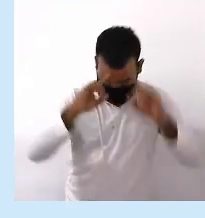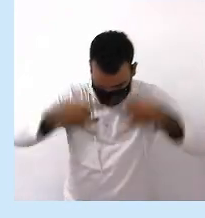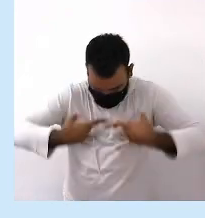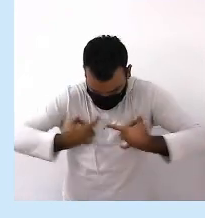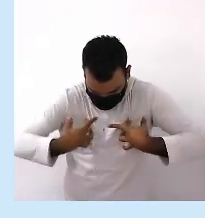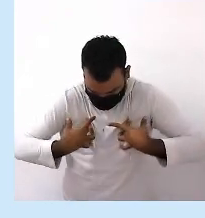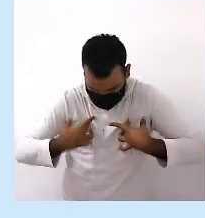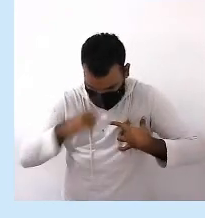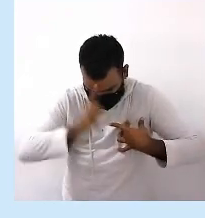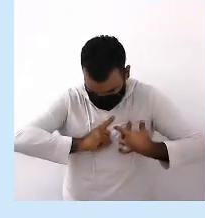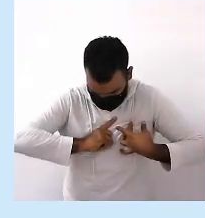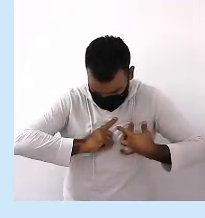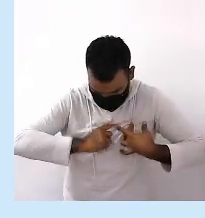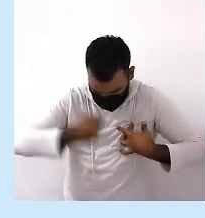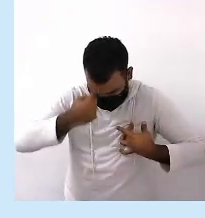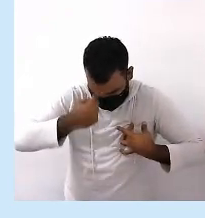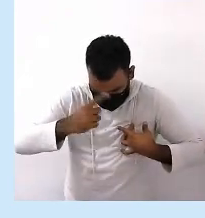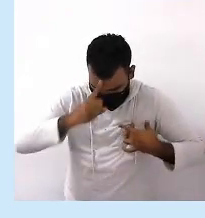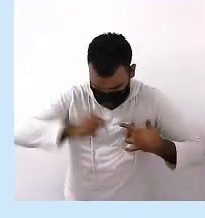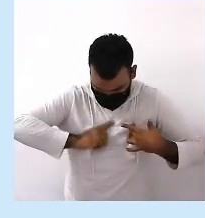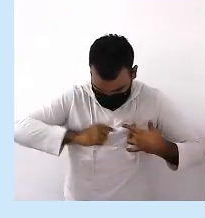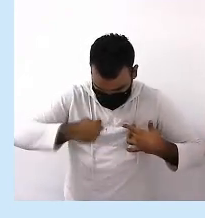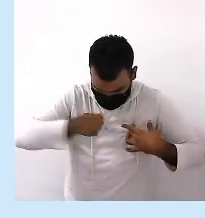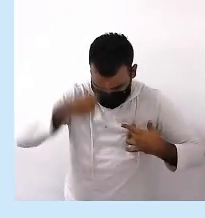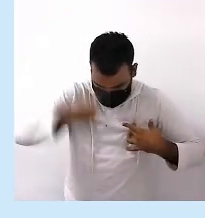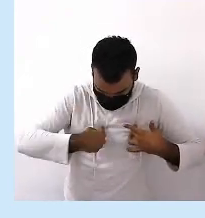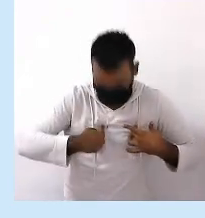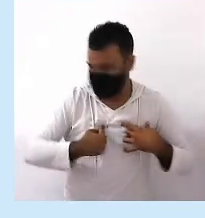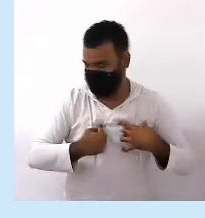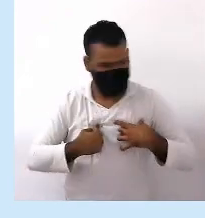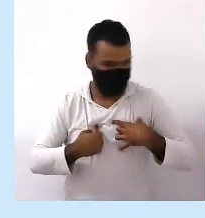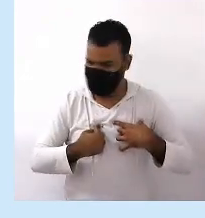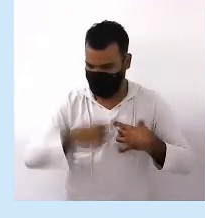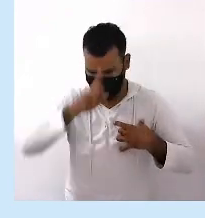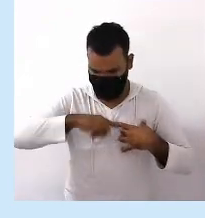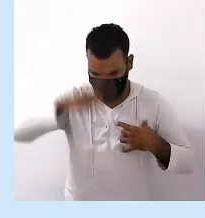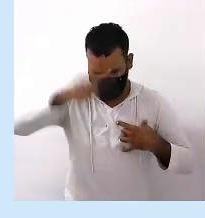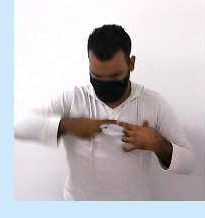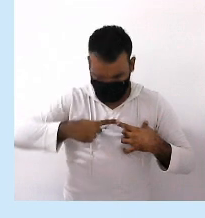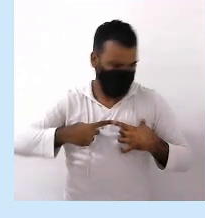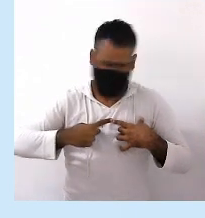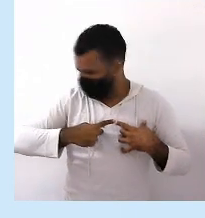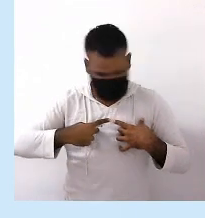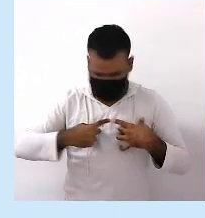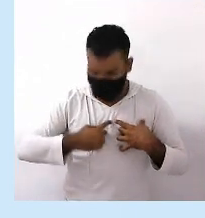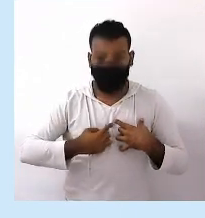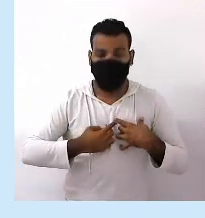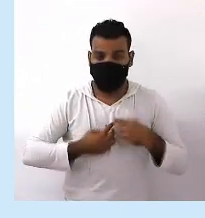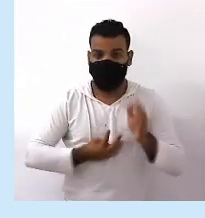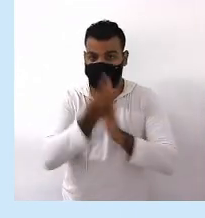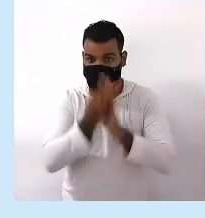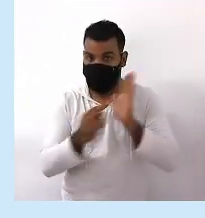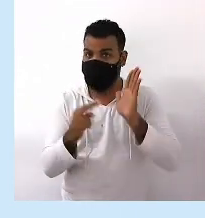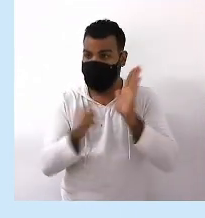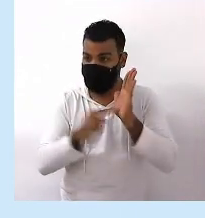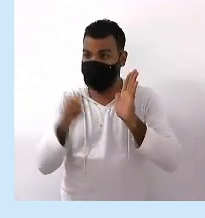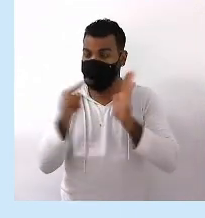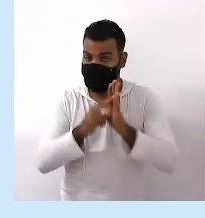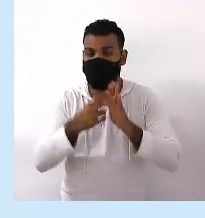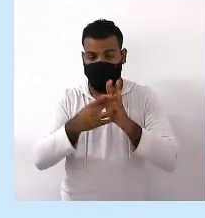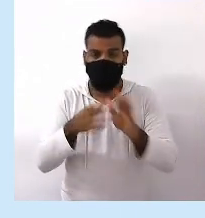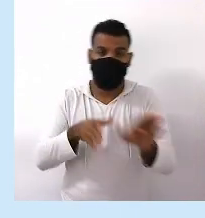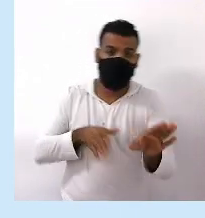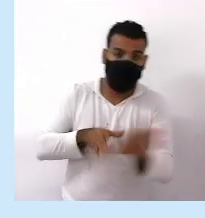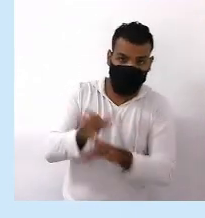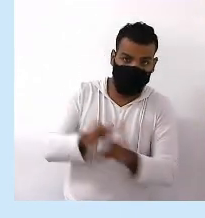Tá bom? Então sempre começa Na segunda pessoa Mas o que é importante dizer Se o texto é normativo Ele orienta